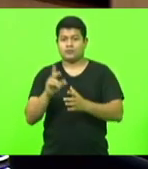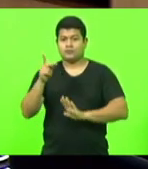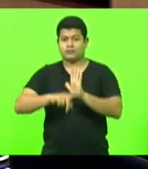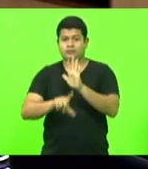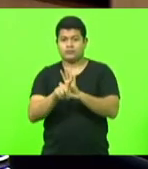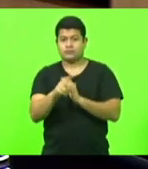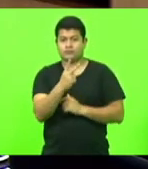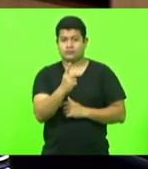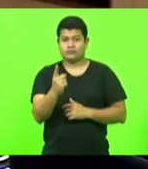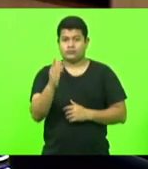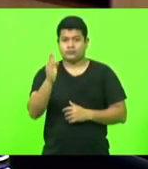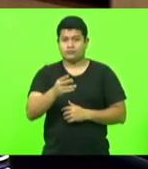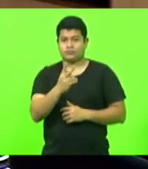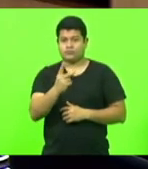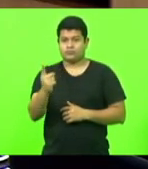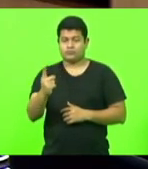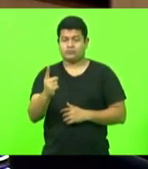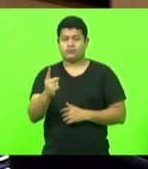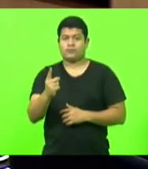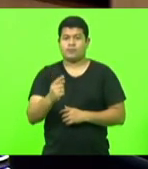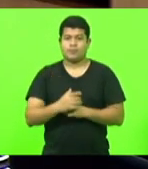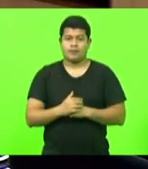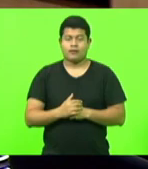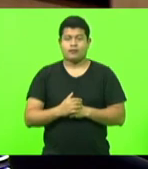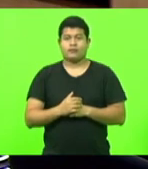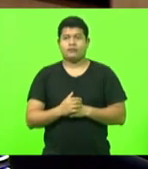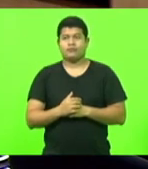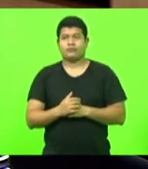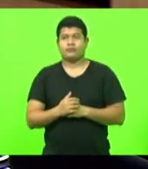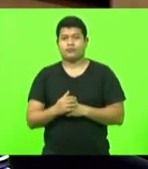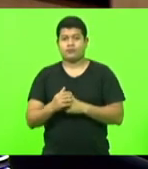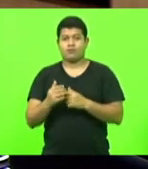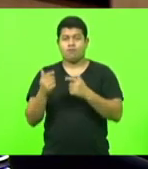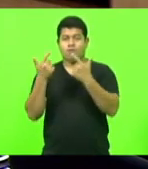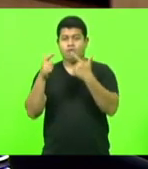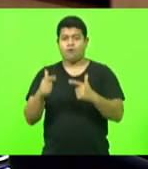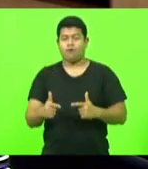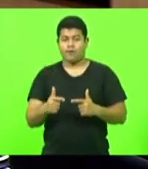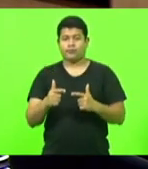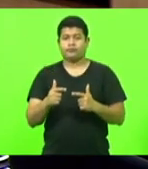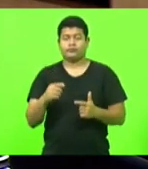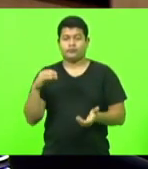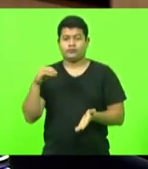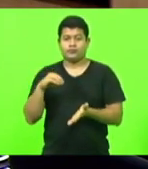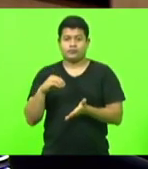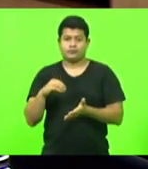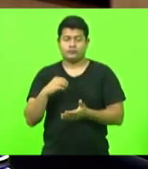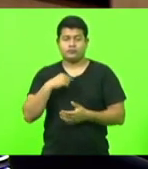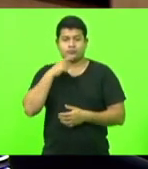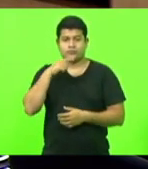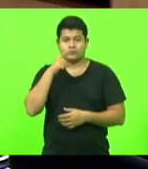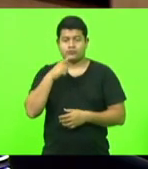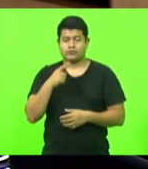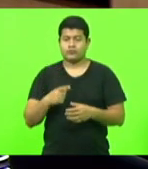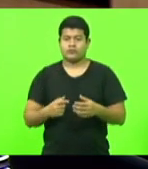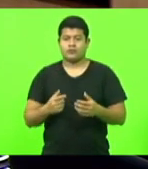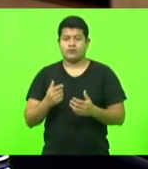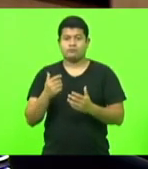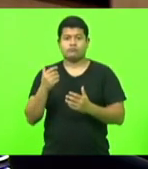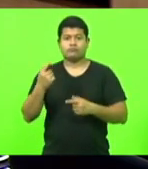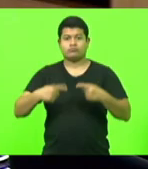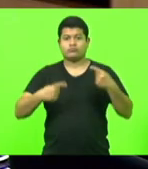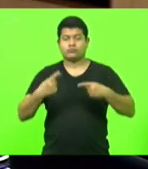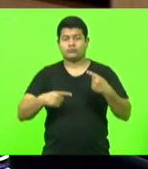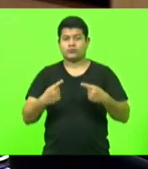de Lei nº 21 de 2021. As matérias não normativas constantes na pauta deixaram de ser apreciadas. No entanto, o Sr. Presidente deferiu os